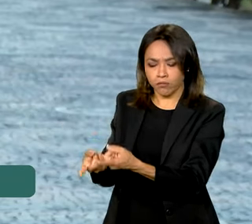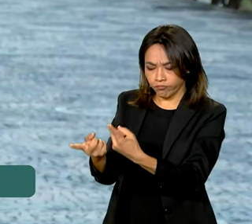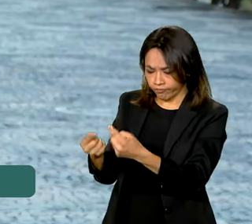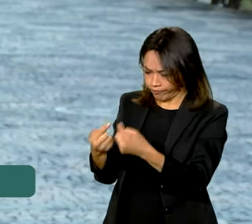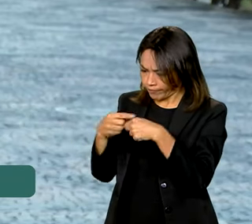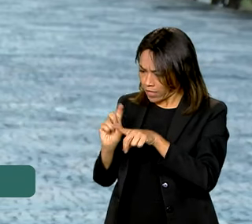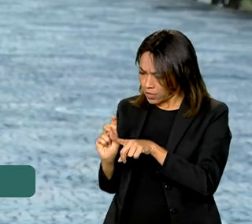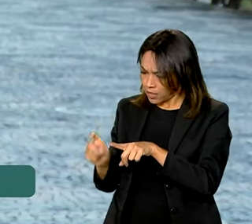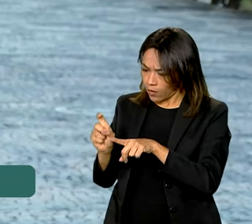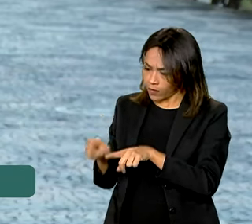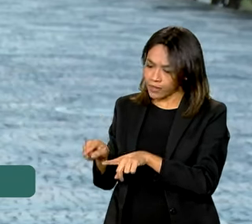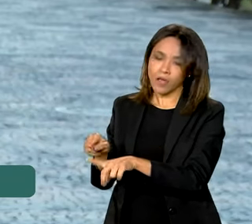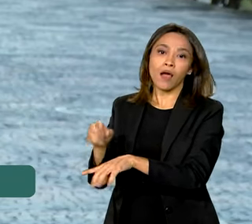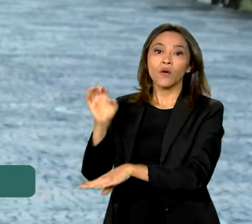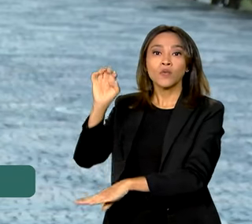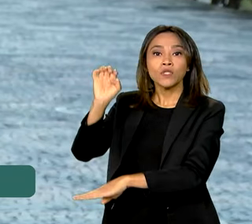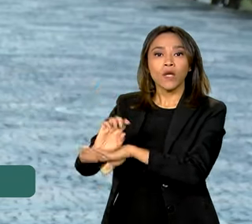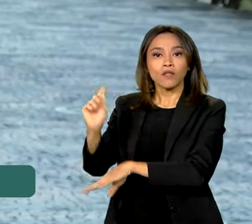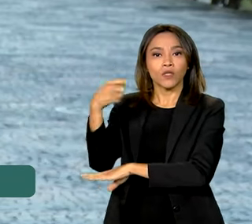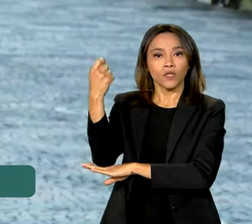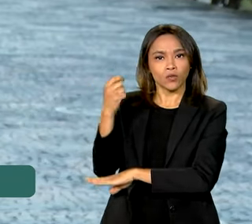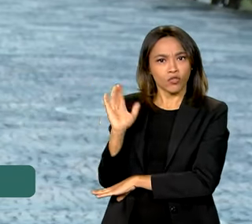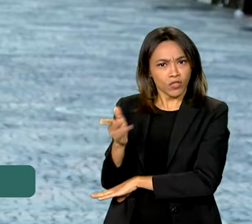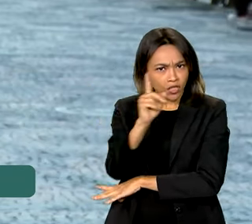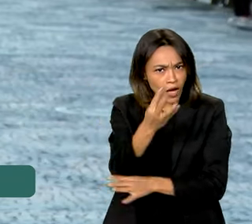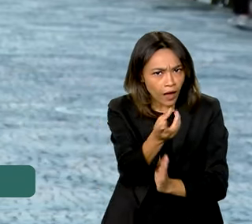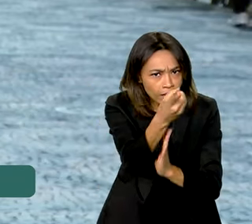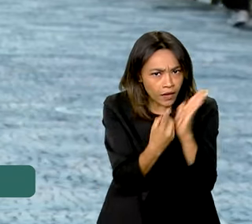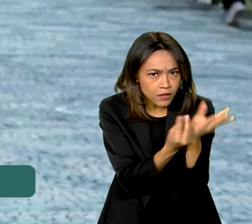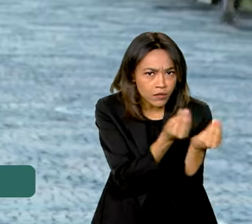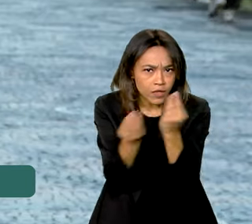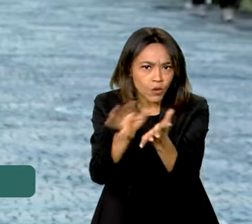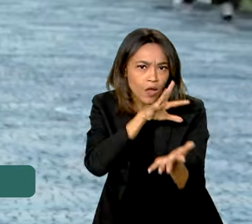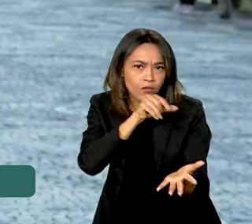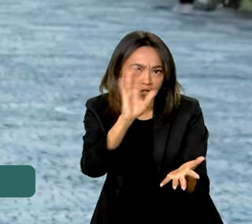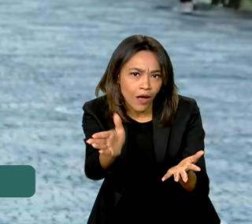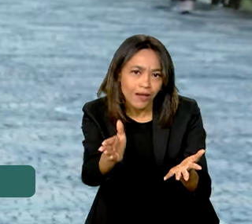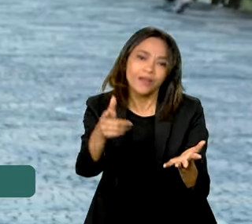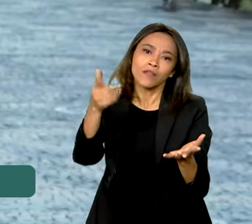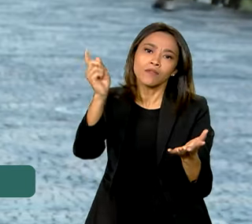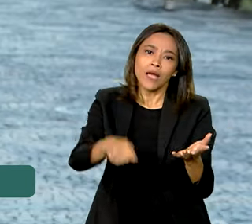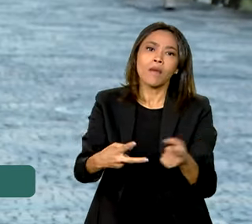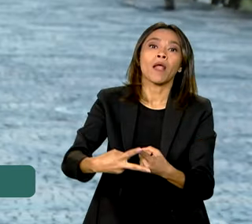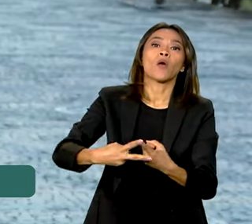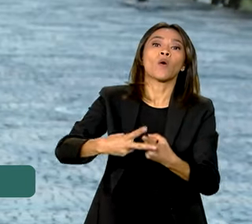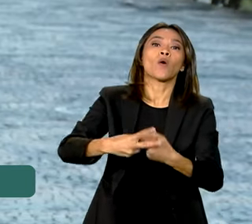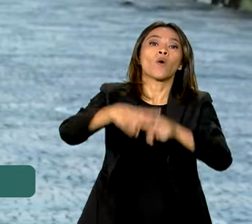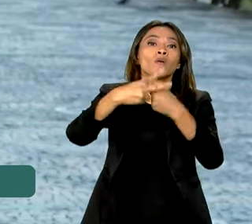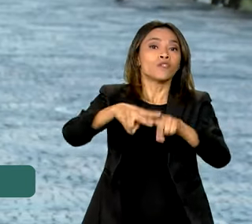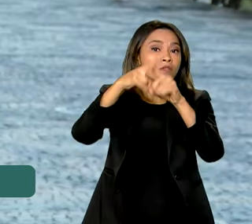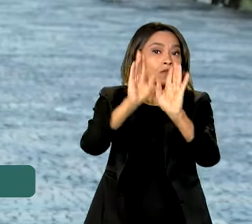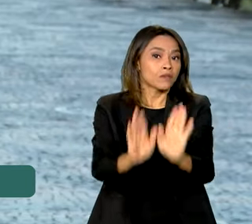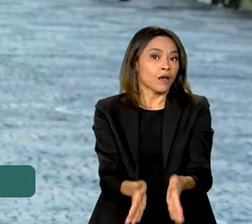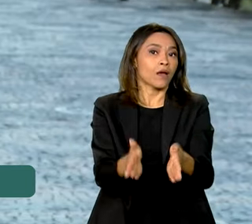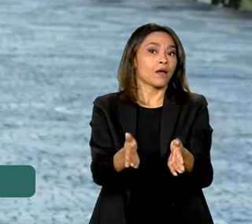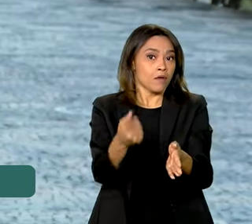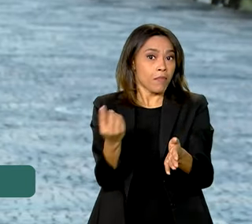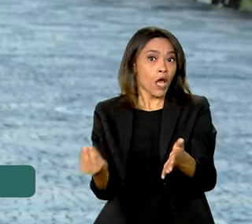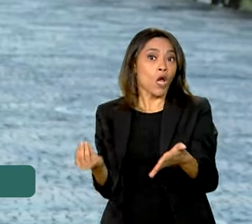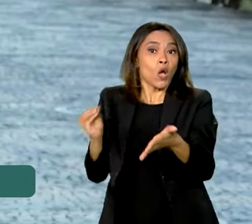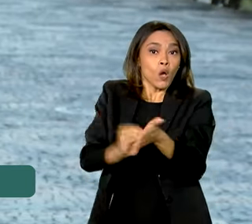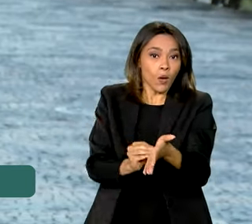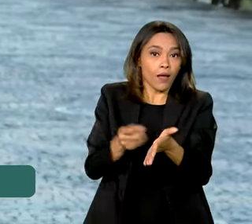o estado do Rio Grande do Sul. Se você já entregou sua declaração de imposto de renda, é possível fazer uma retificadora incluindo essa